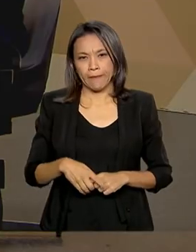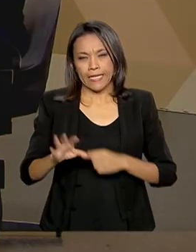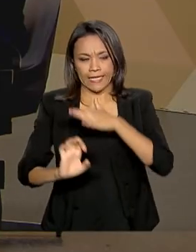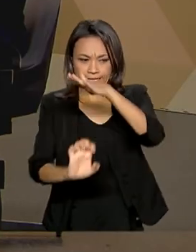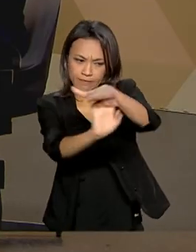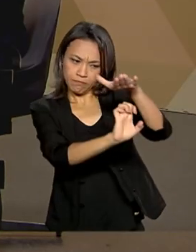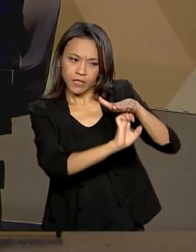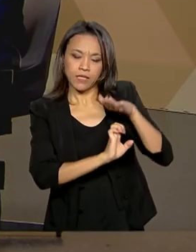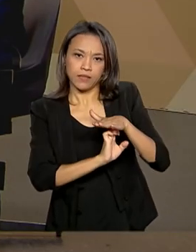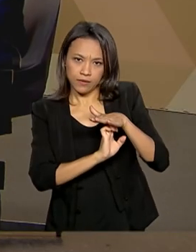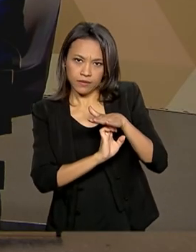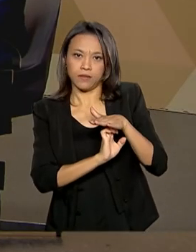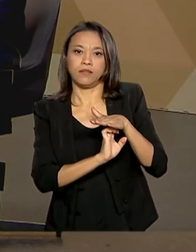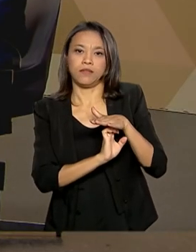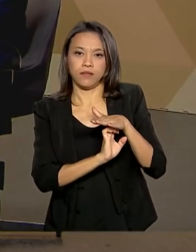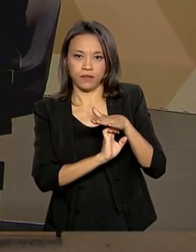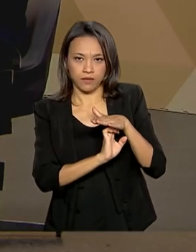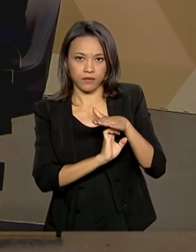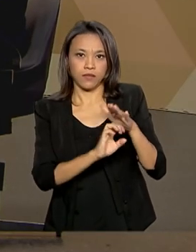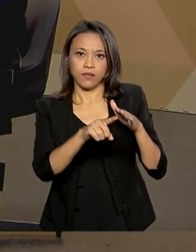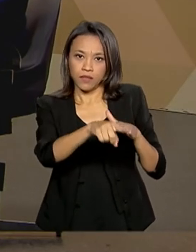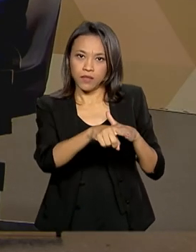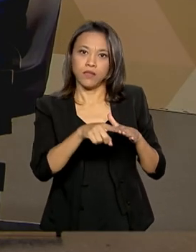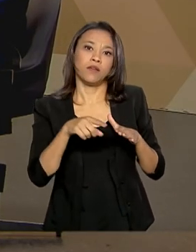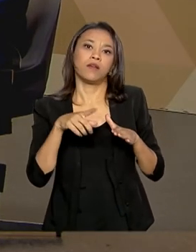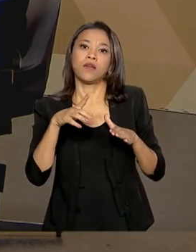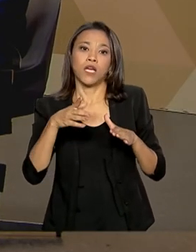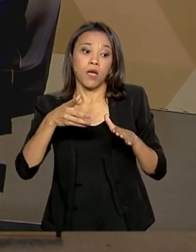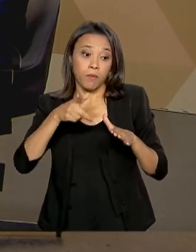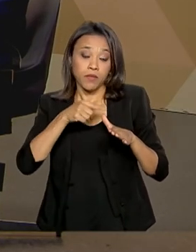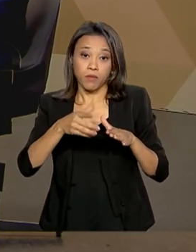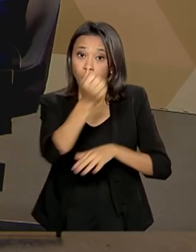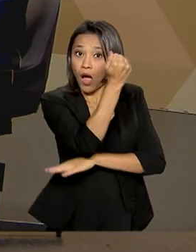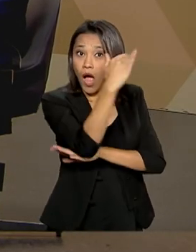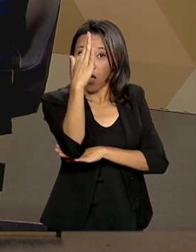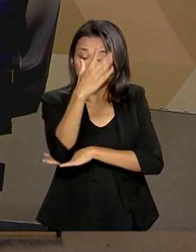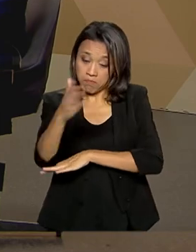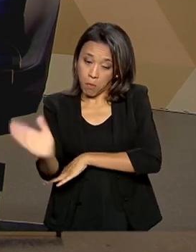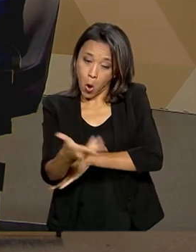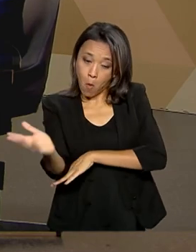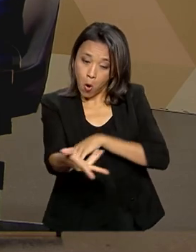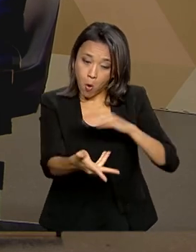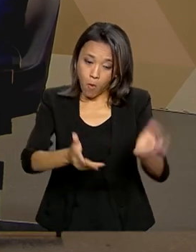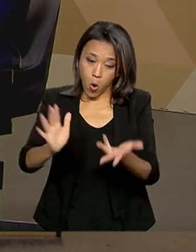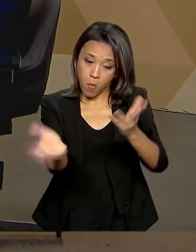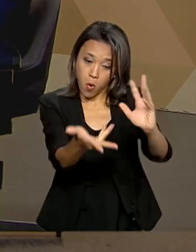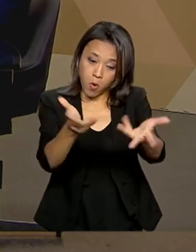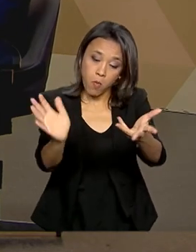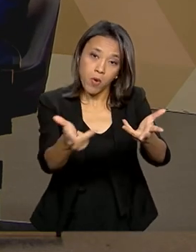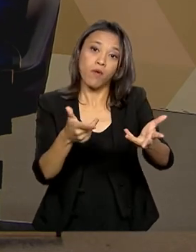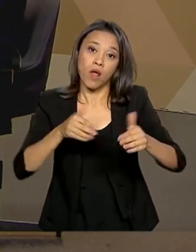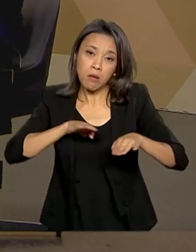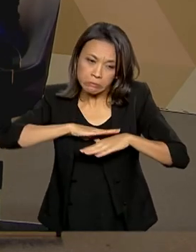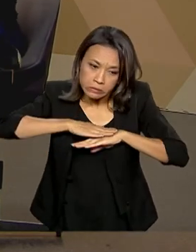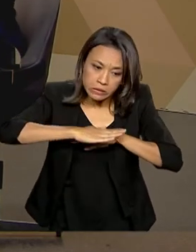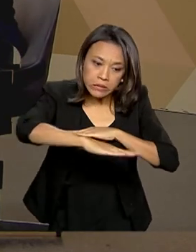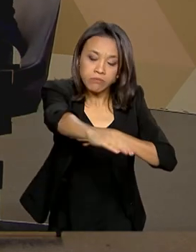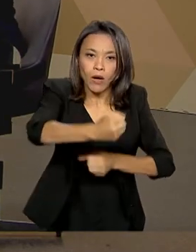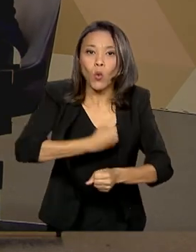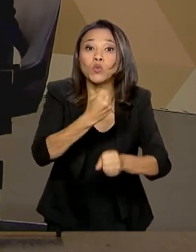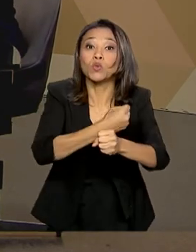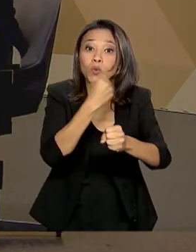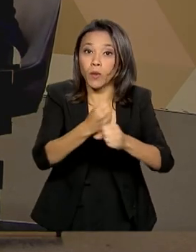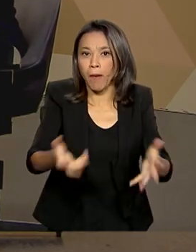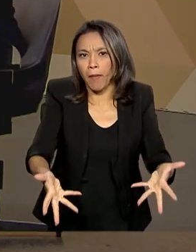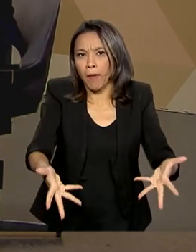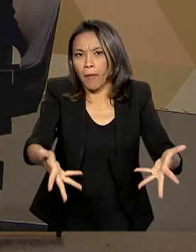que cortam o meio ambiente, cortam a vegetação, ela vai e replanta, ela faz a É mais efetivo do que o